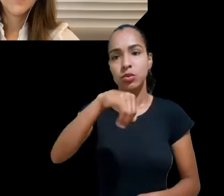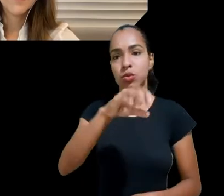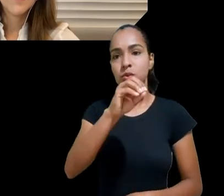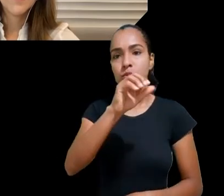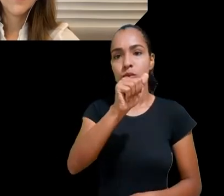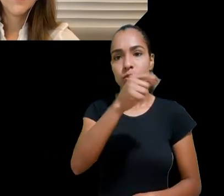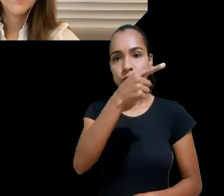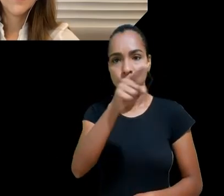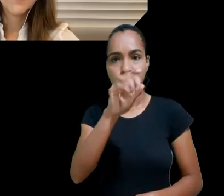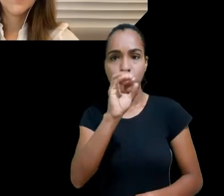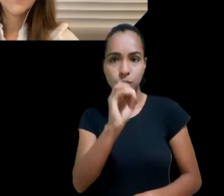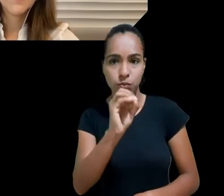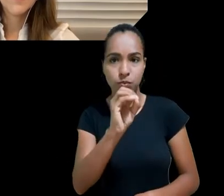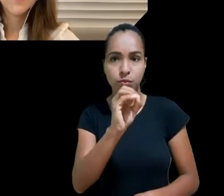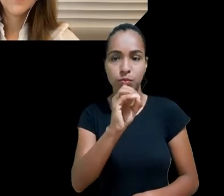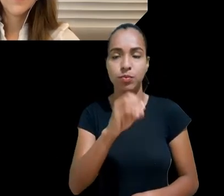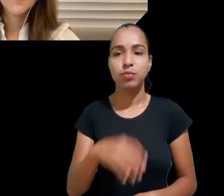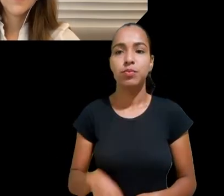para a sua última